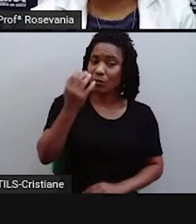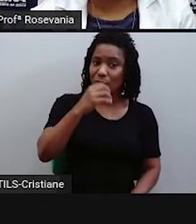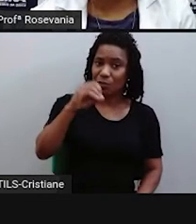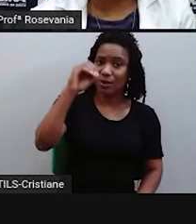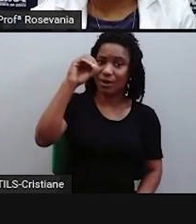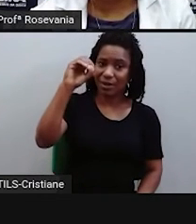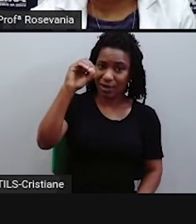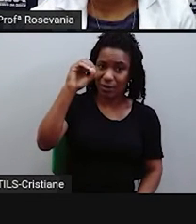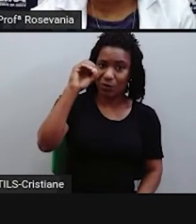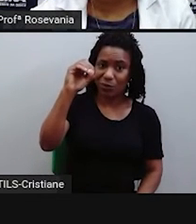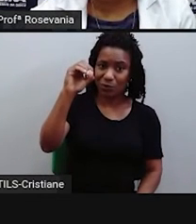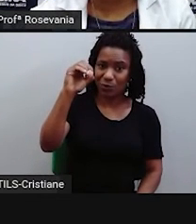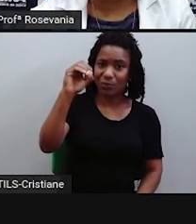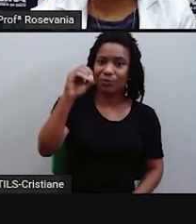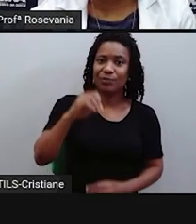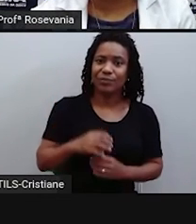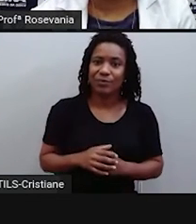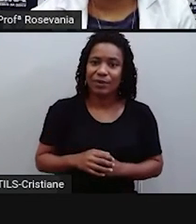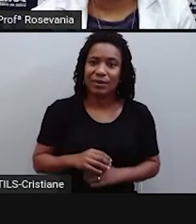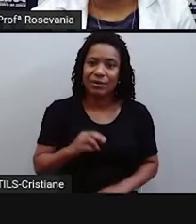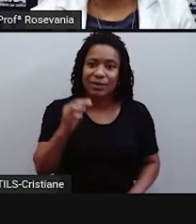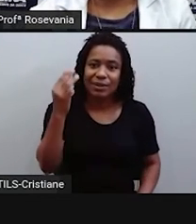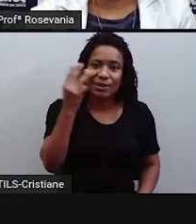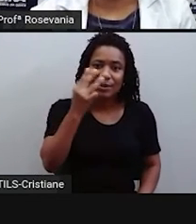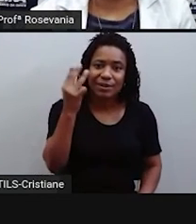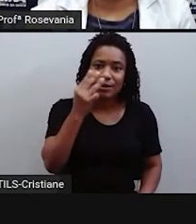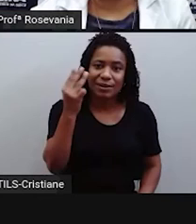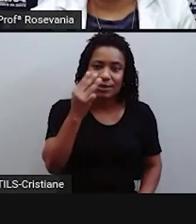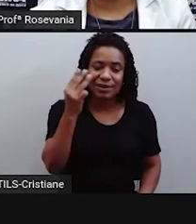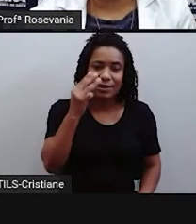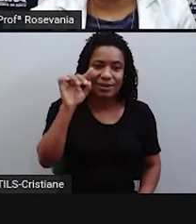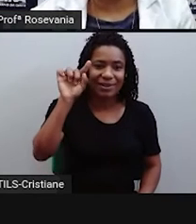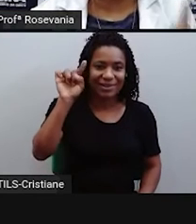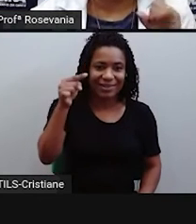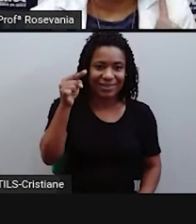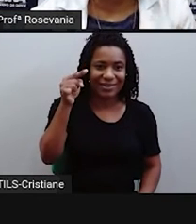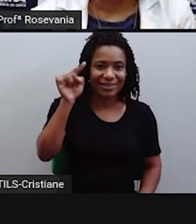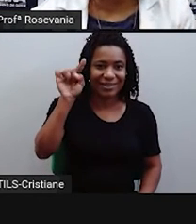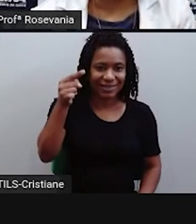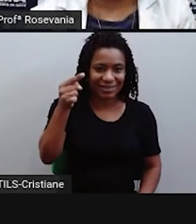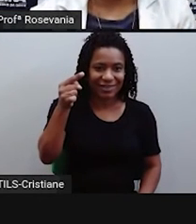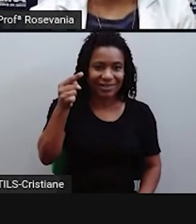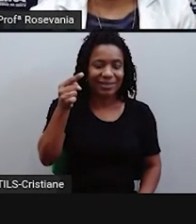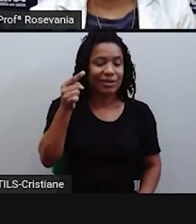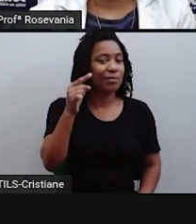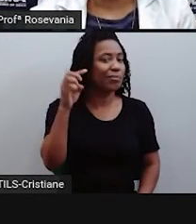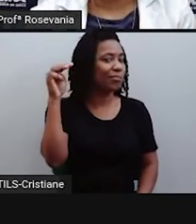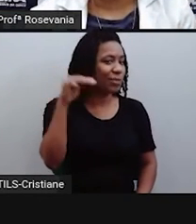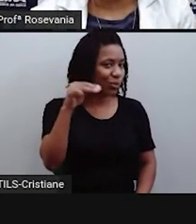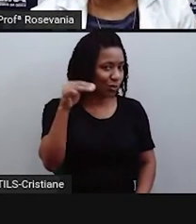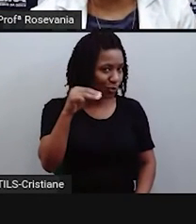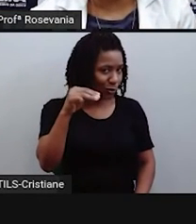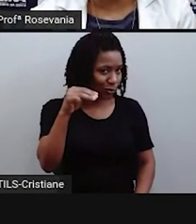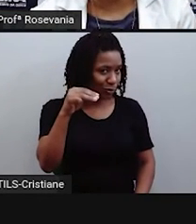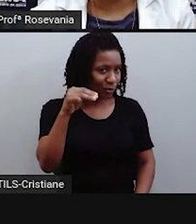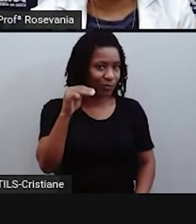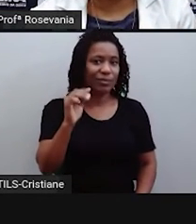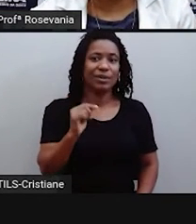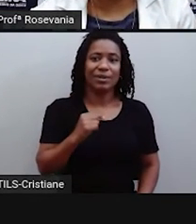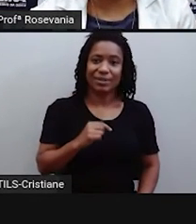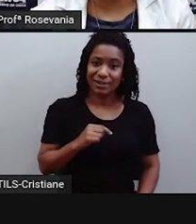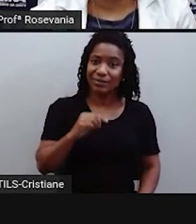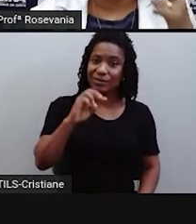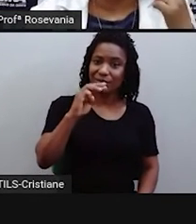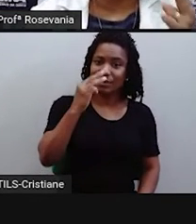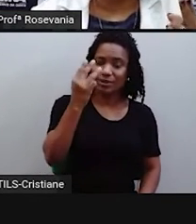você tem somente aqui, ó, esse sinalzinho aqui, a gente chama de minutos, você só tem um. Se eu tivesse um outro número